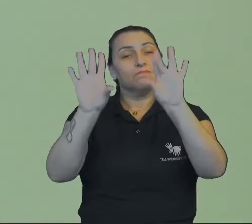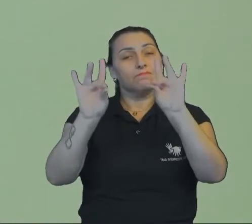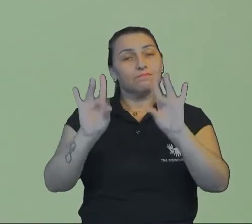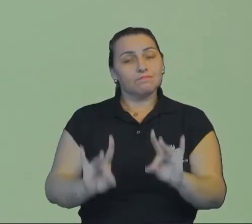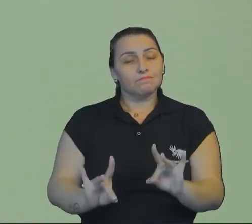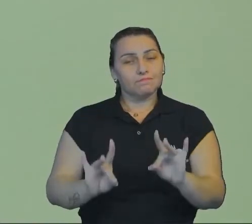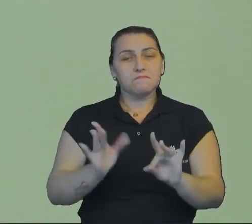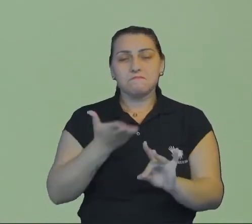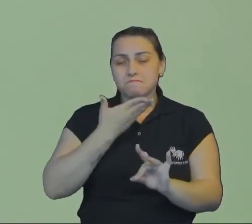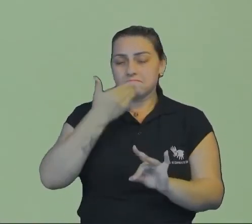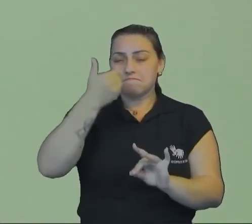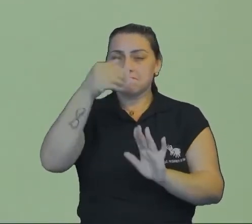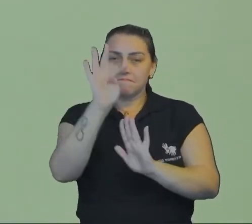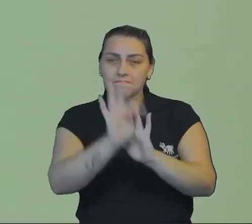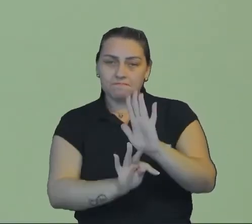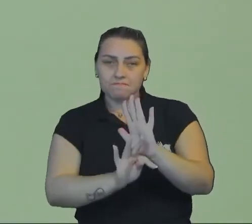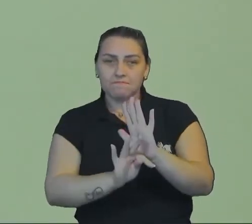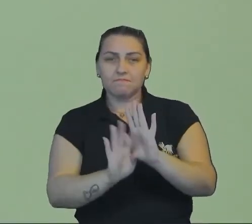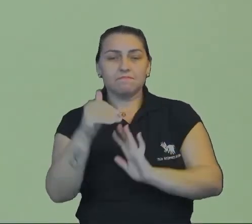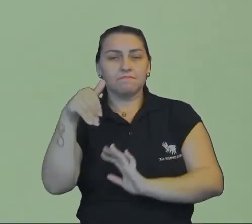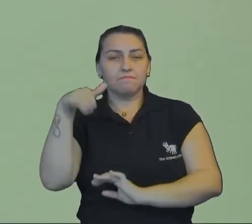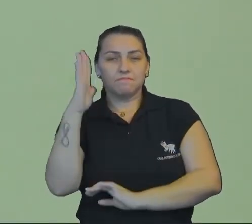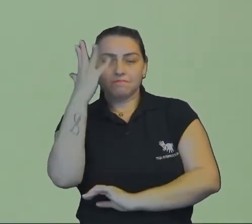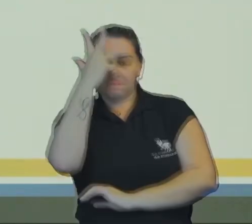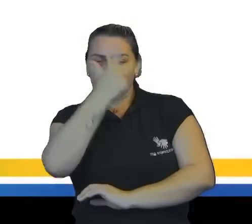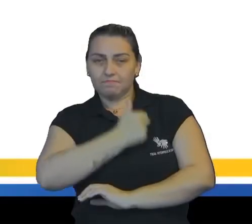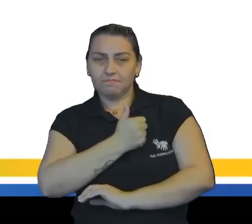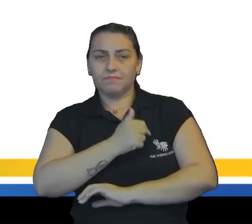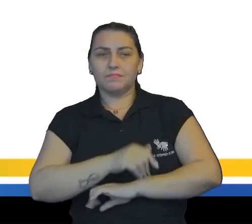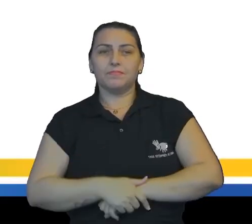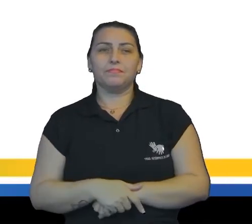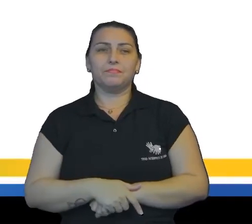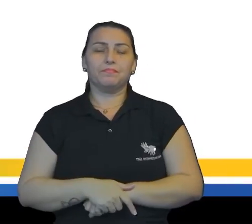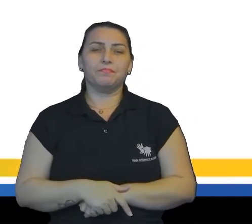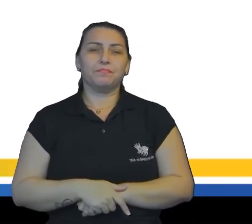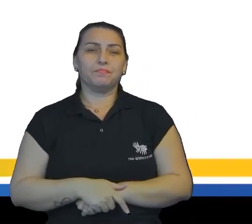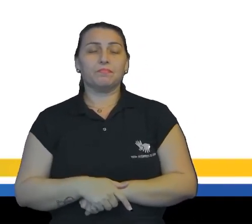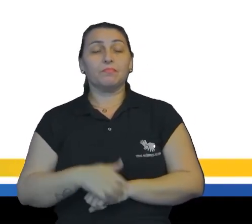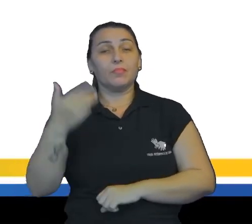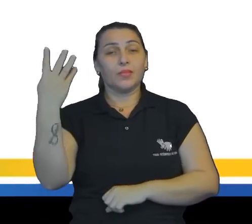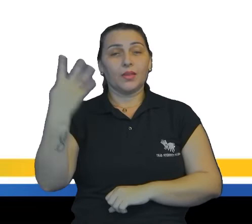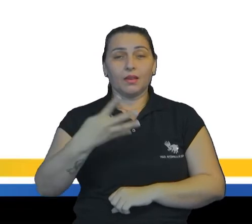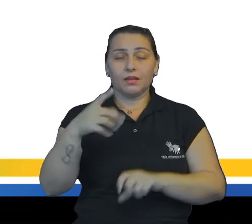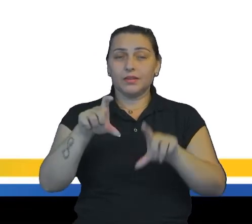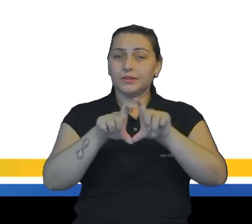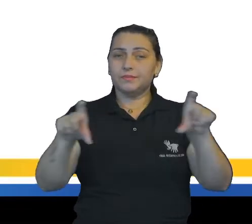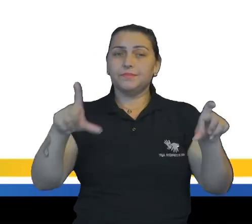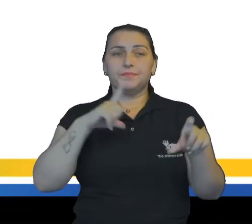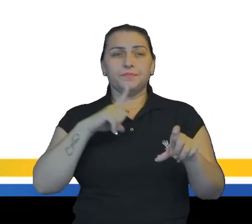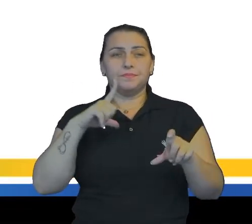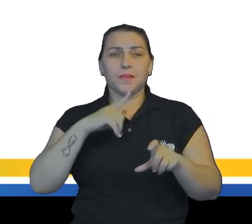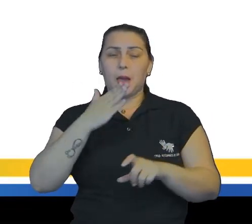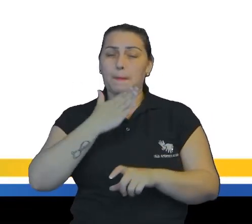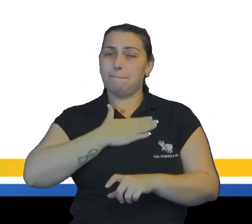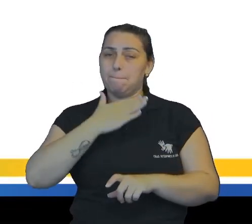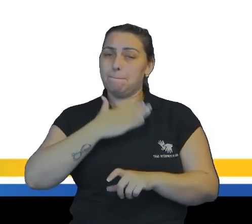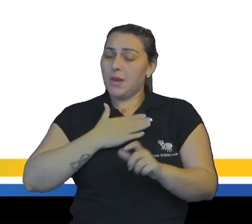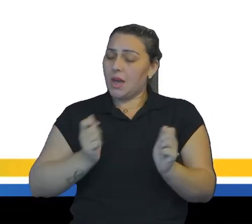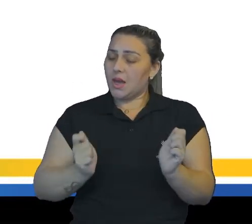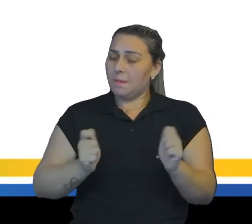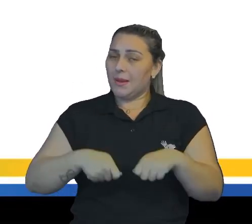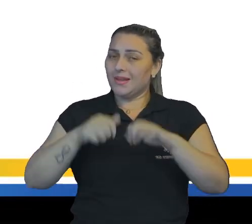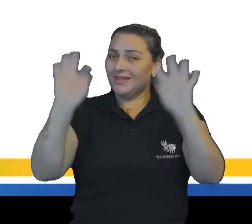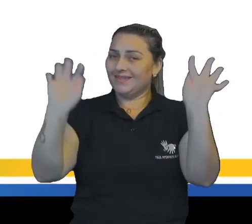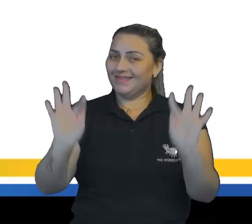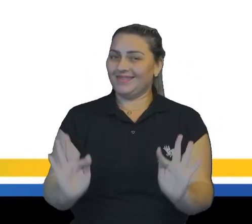e enriquecer o seu texto. Vamos ao próximo. No quarto parágrafo ainda, nós temos Minha capacidade de